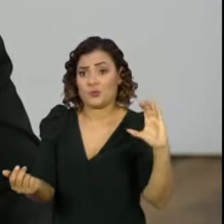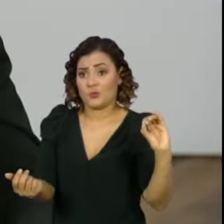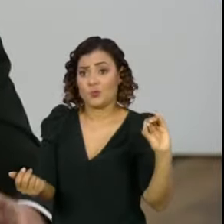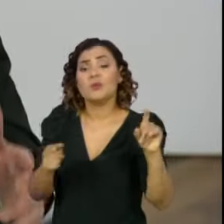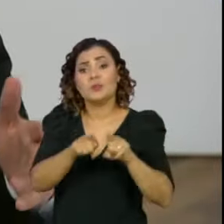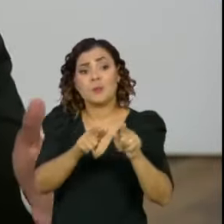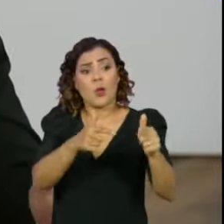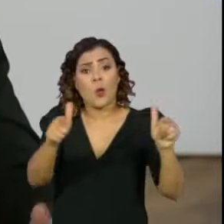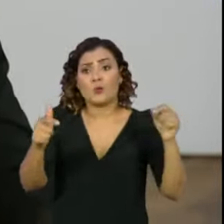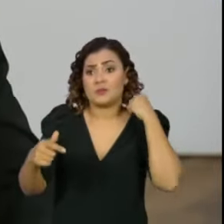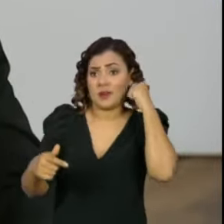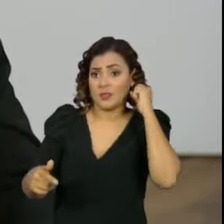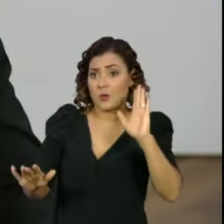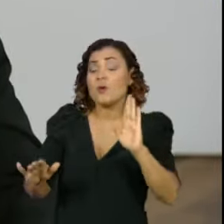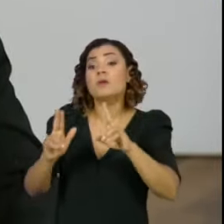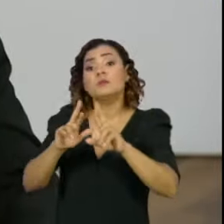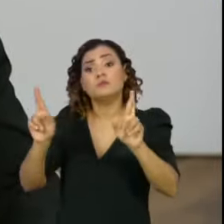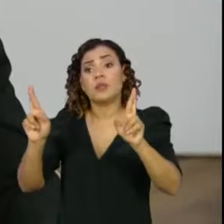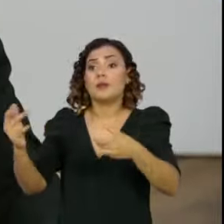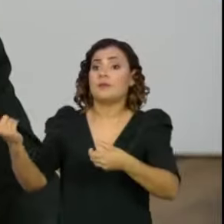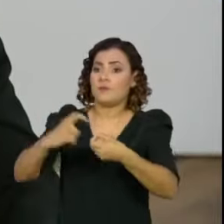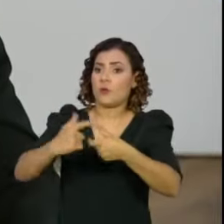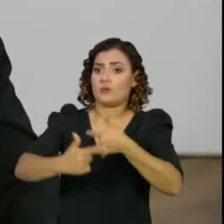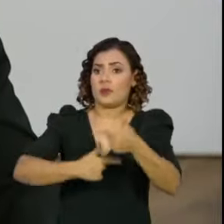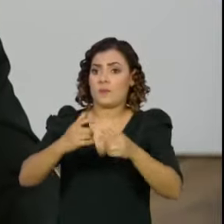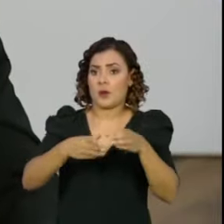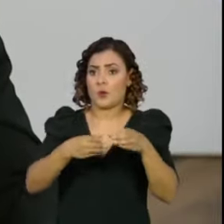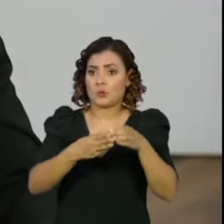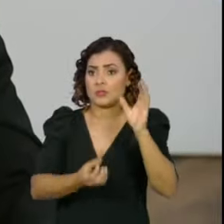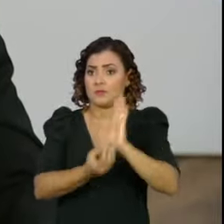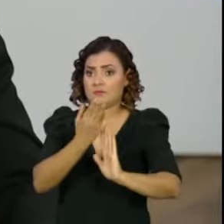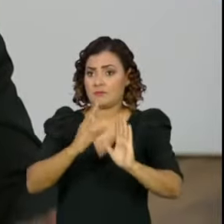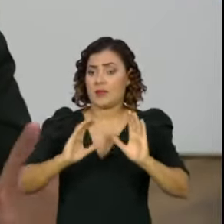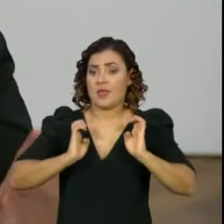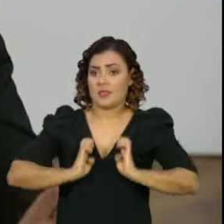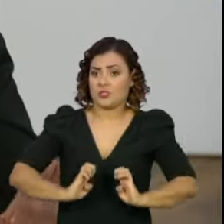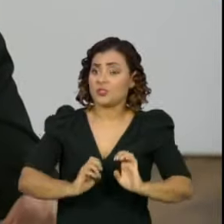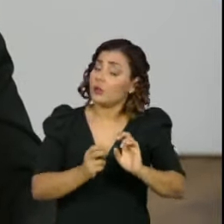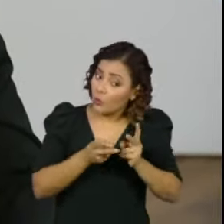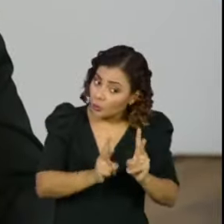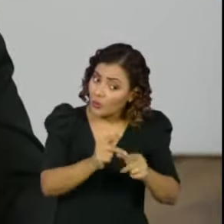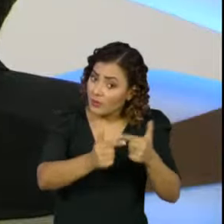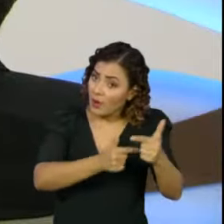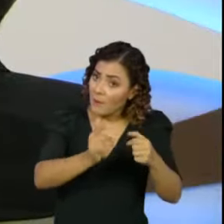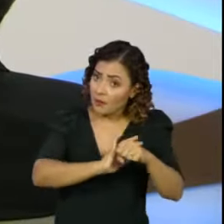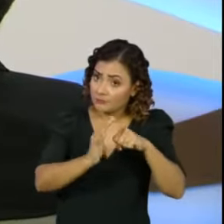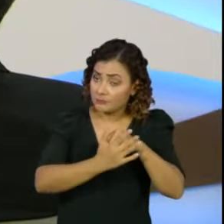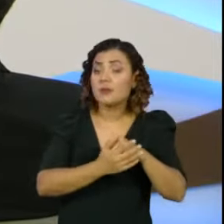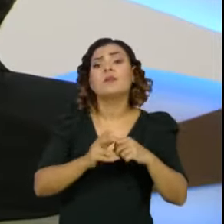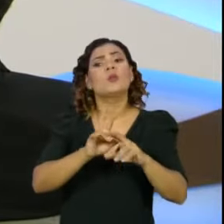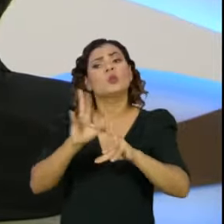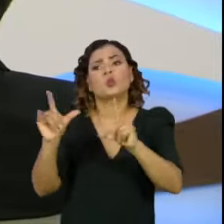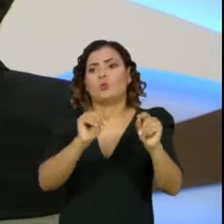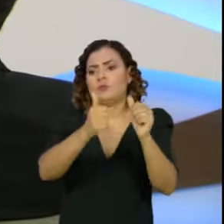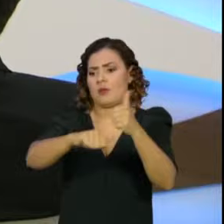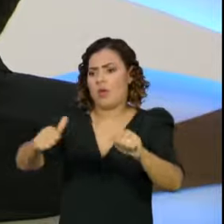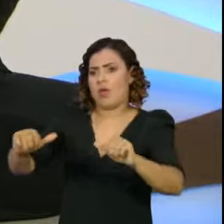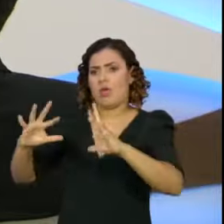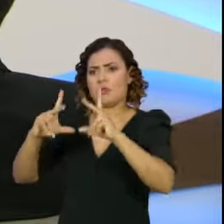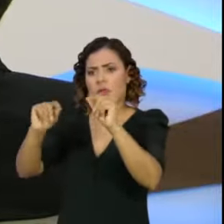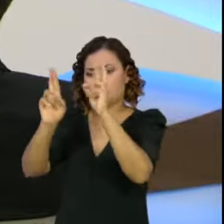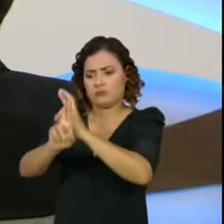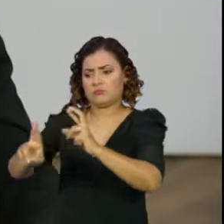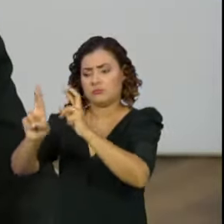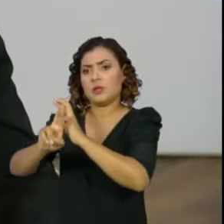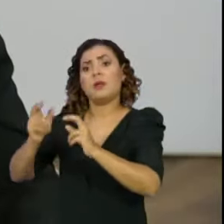senadores. Tão logo que se restabeleça o funcionamento do Conselho de Ética superada a pandemia, todos esses fatos serão submetidos ao Conselho de Ética e ao crivo